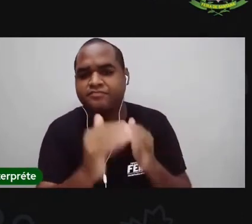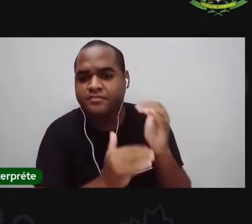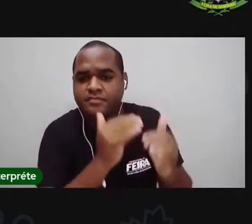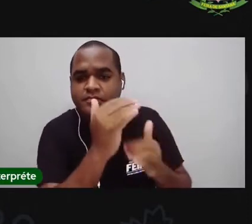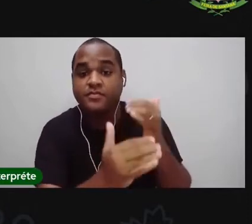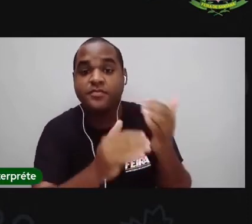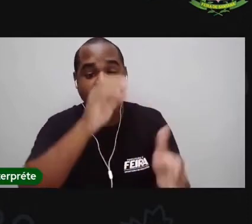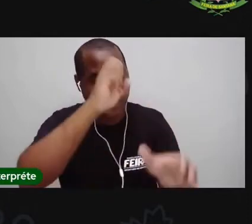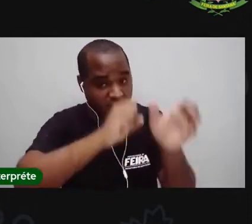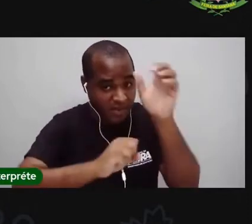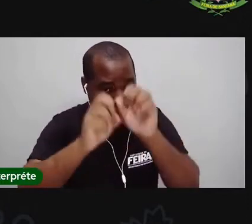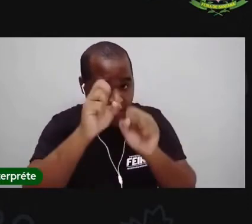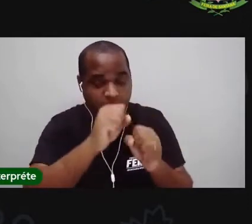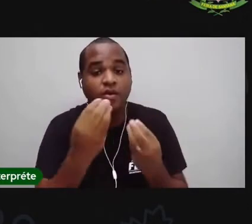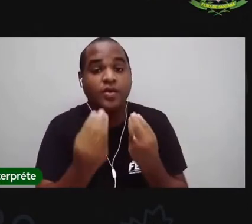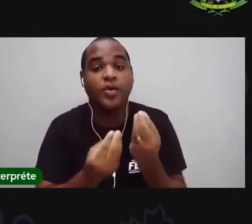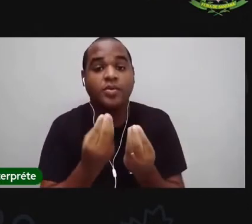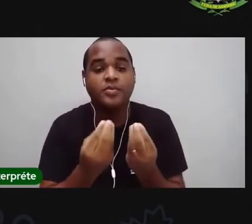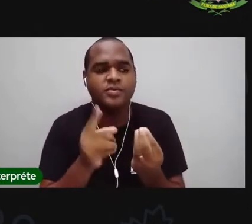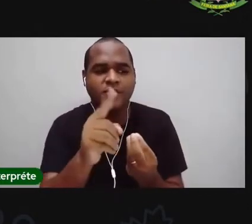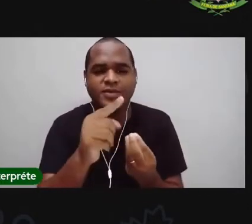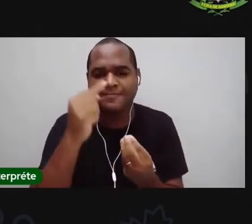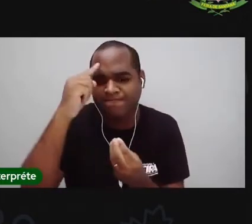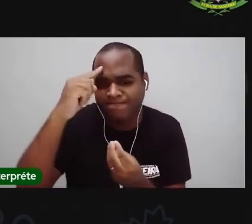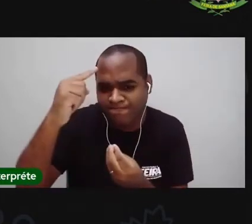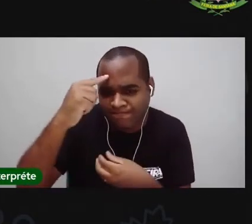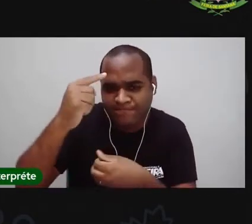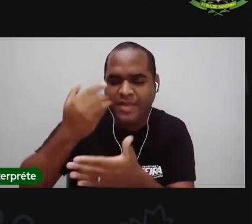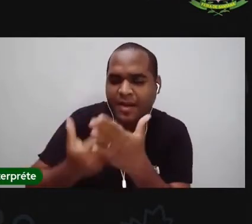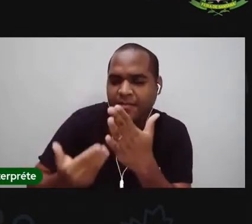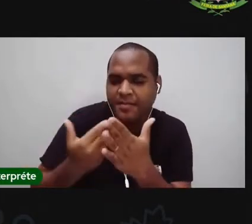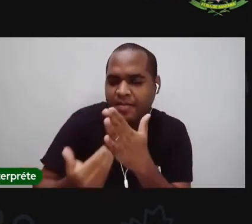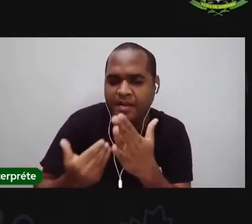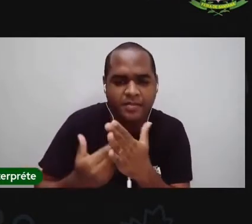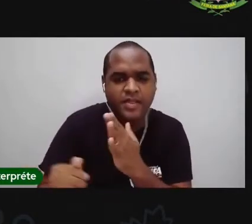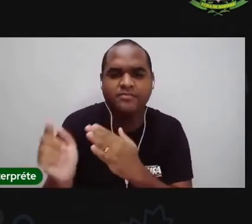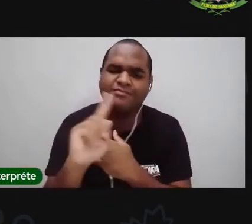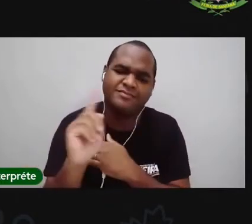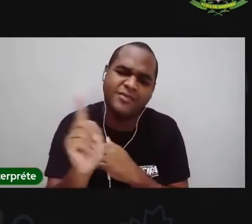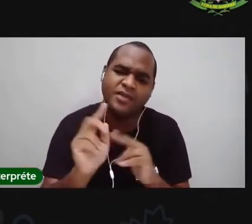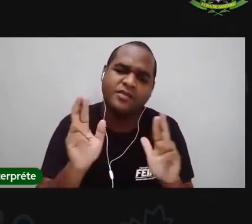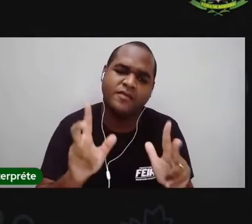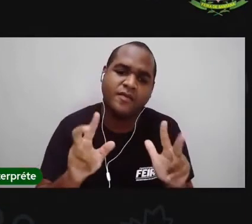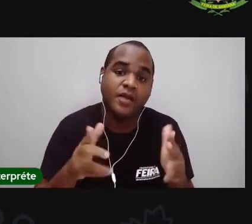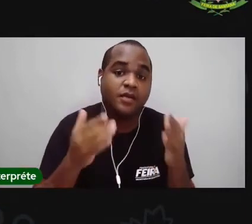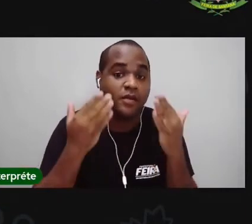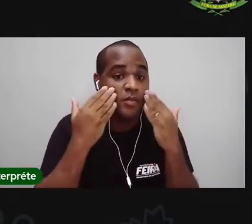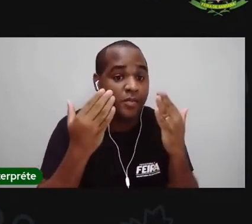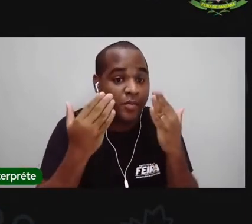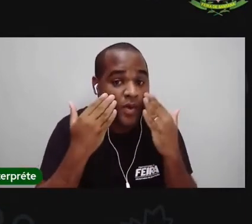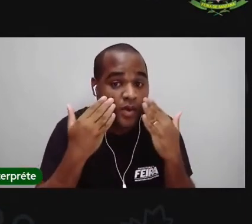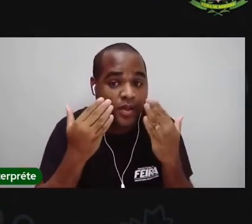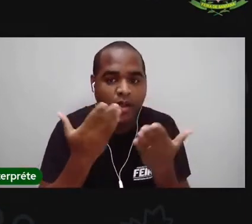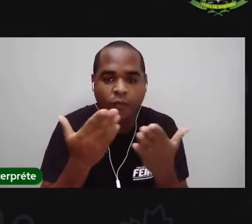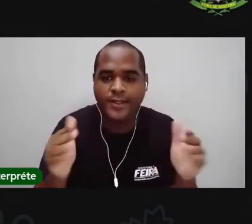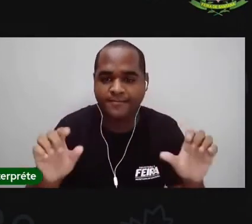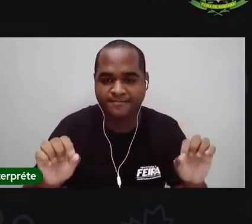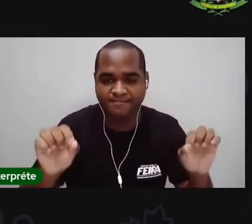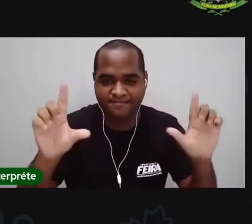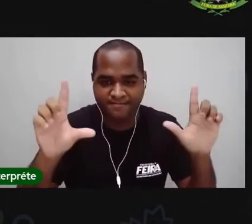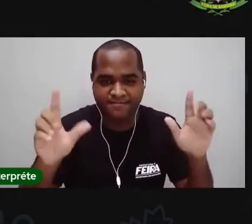aprendizagem, né? E a gente não perca tanto tempo, mais do que nós já perdemos. Eu vou mostrar para vocês algum slide,